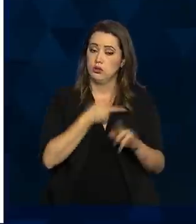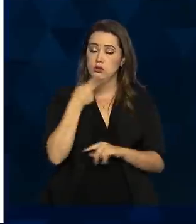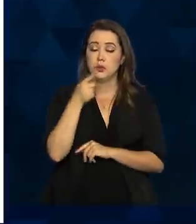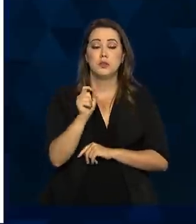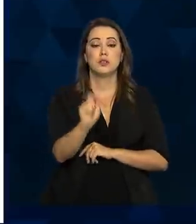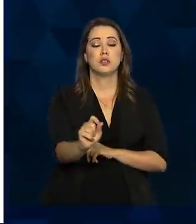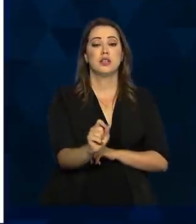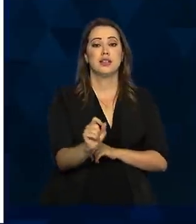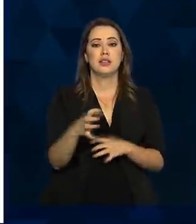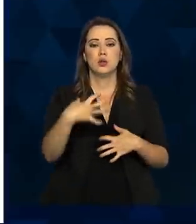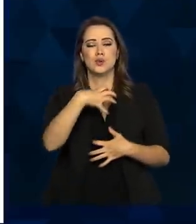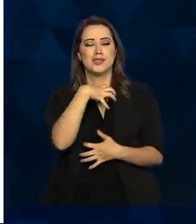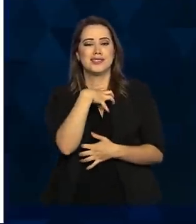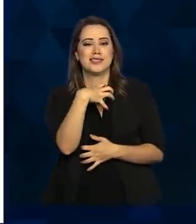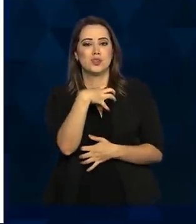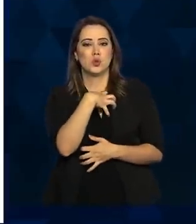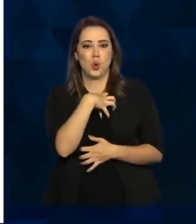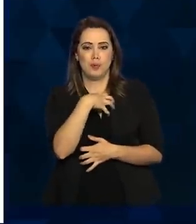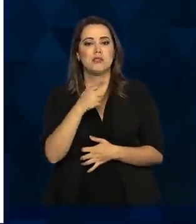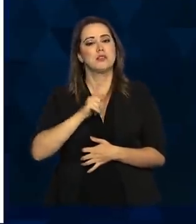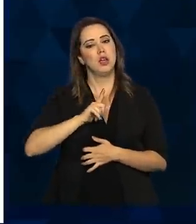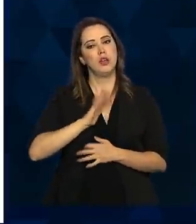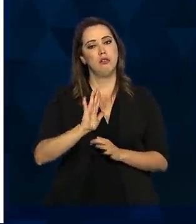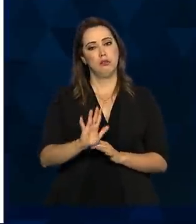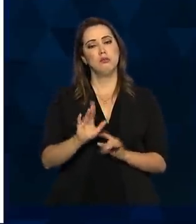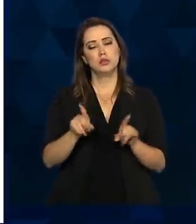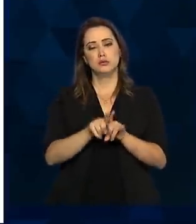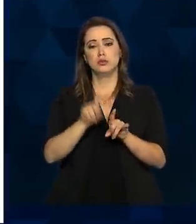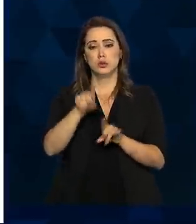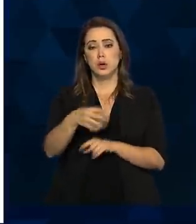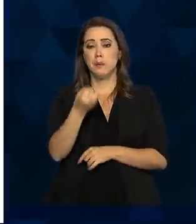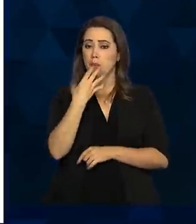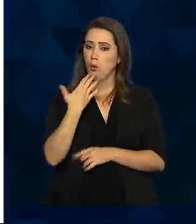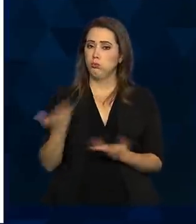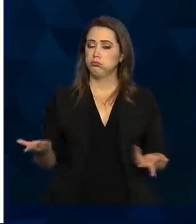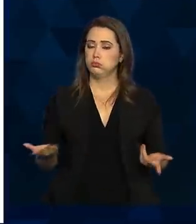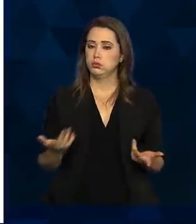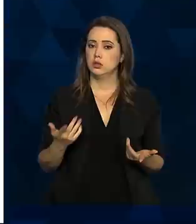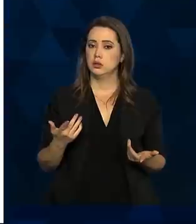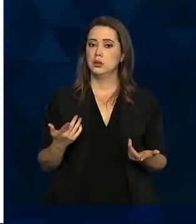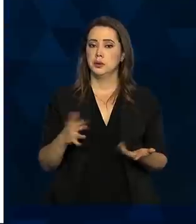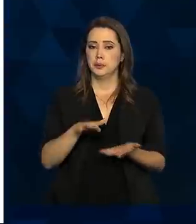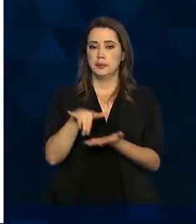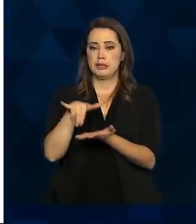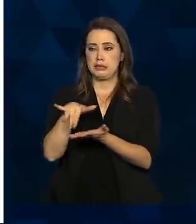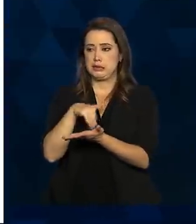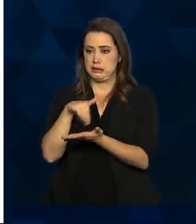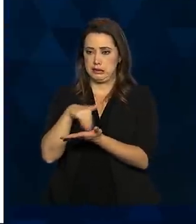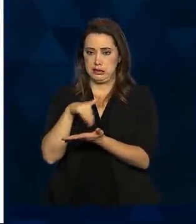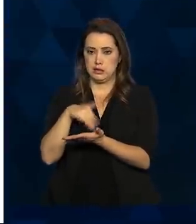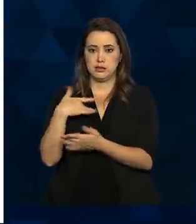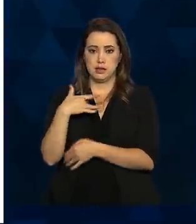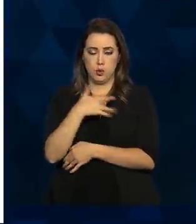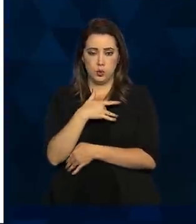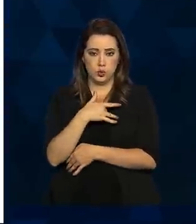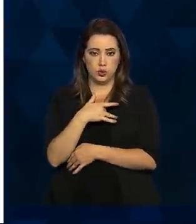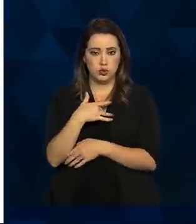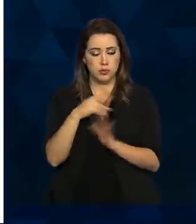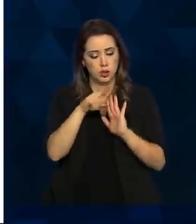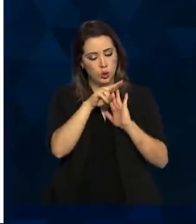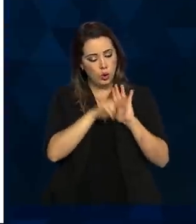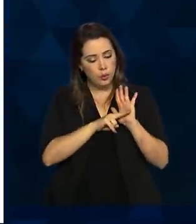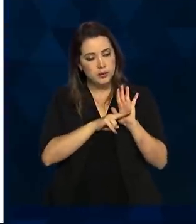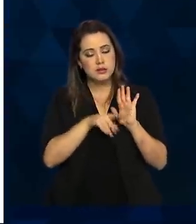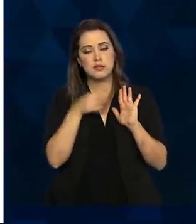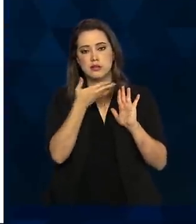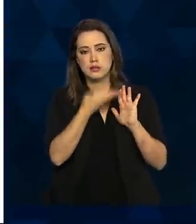os sintomas da COVID aparecem e isso é uma boa notícia para a Secretaria de Vigilância e Saúde para desenvolver protocolos